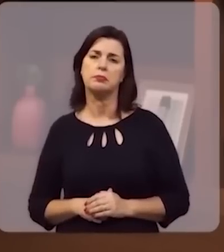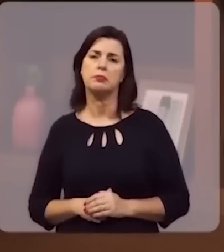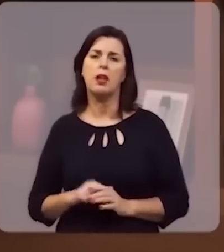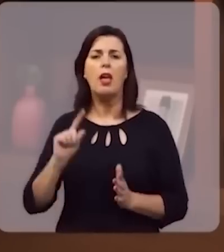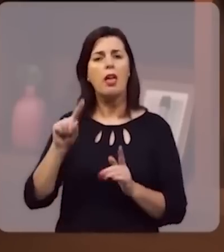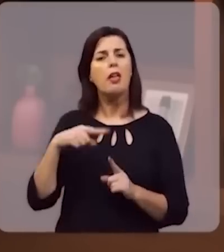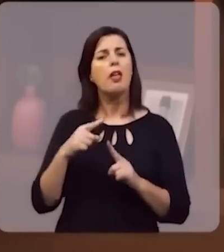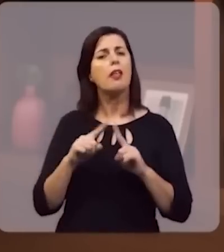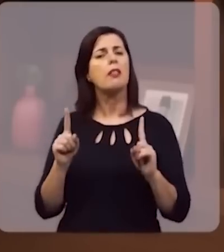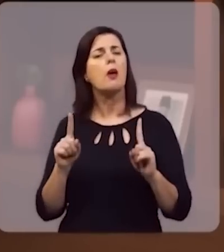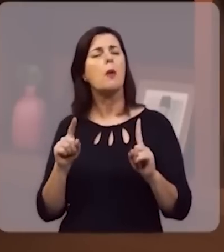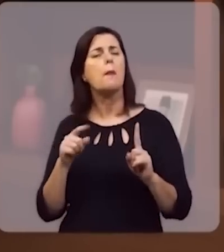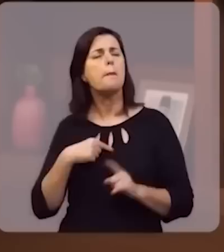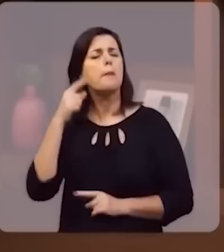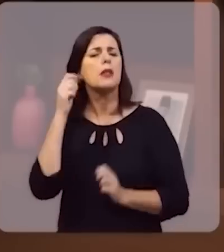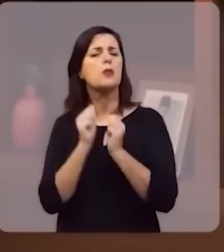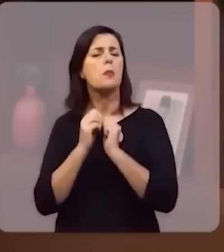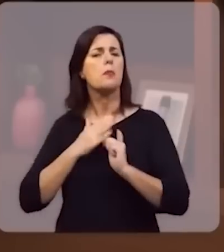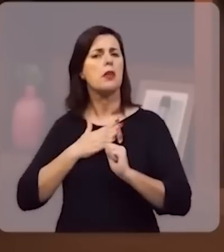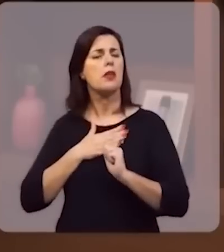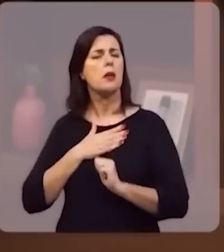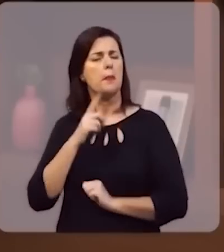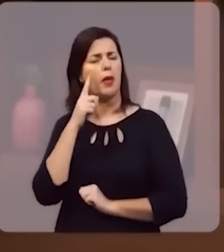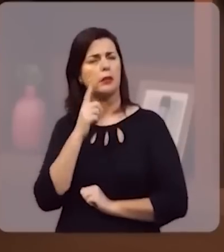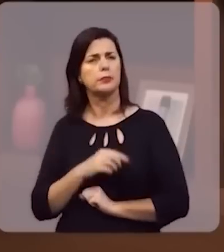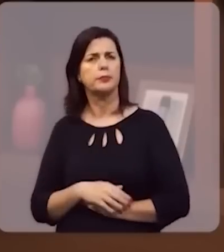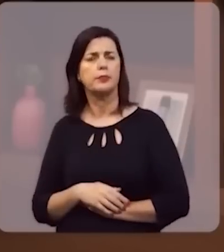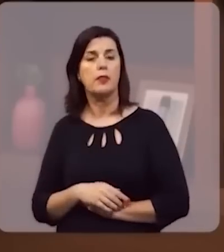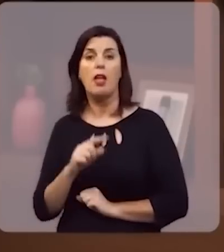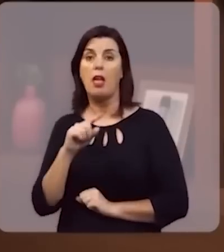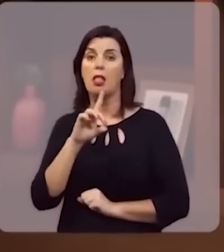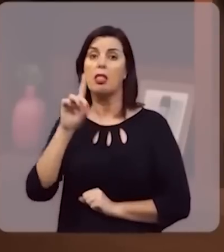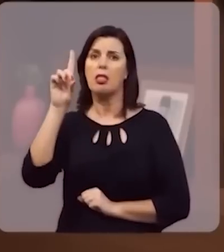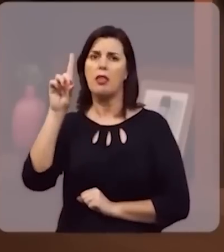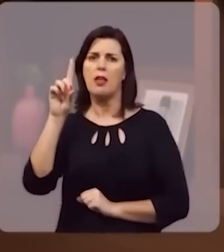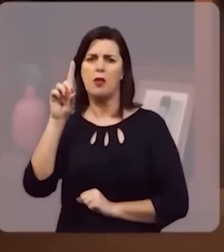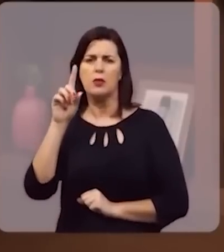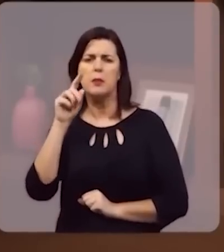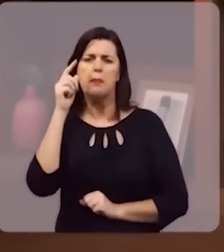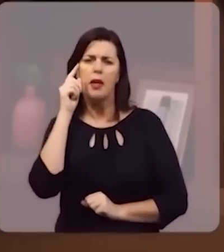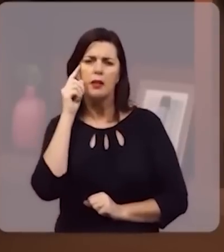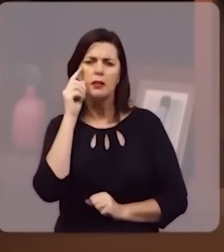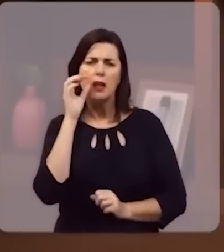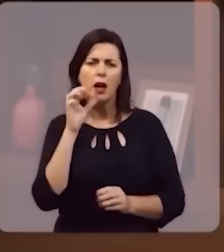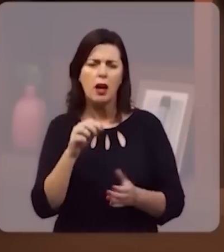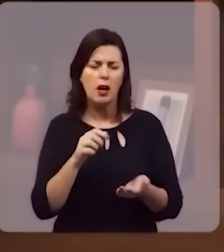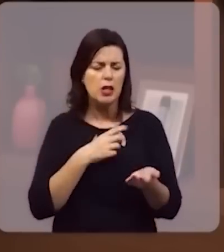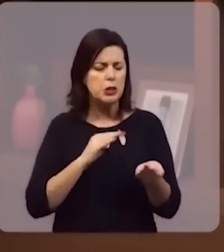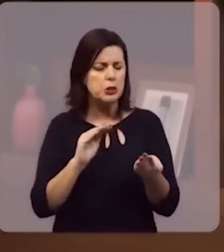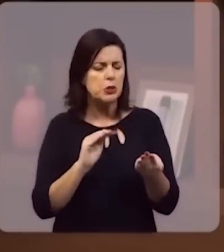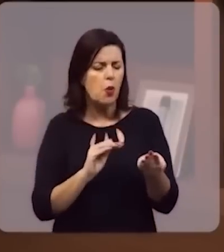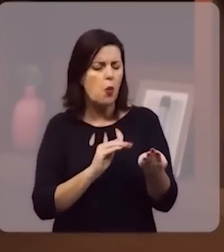Então, para um pouquinho para pensar comigo. Para um pouquinho. Este Deus mede as águas na concha da sua mão.